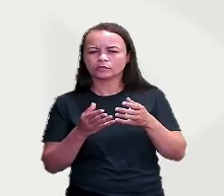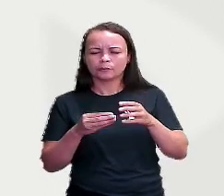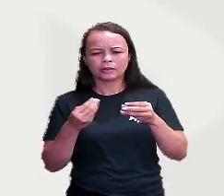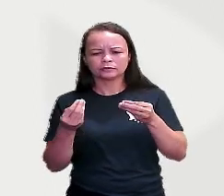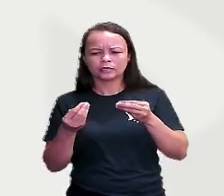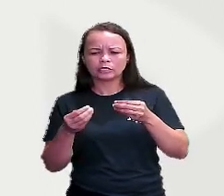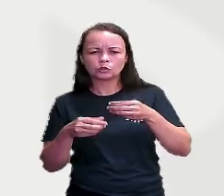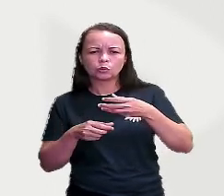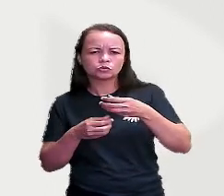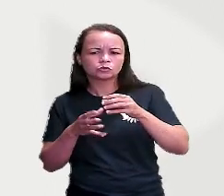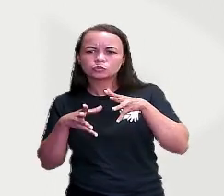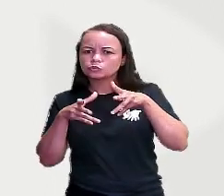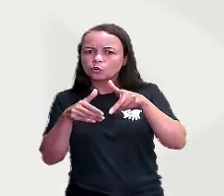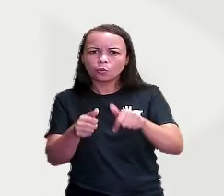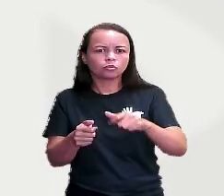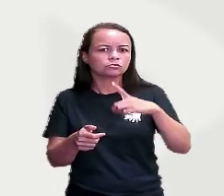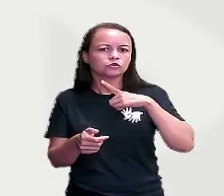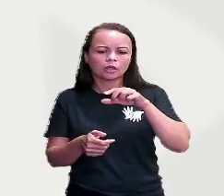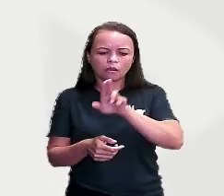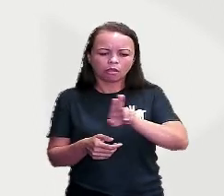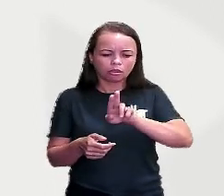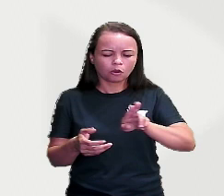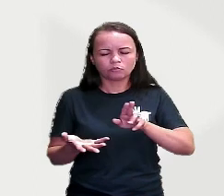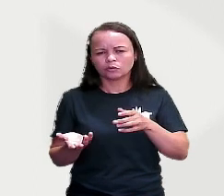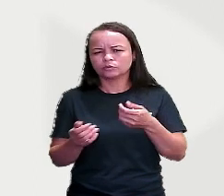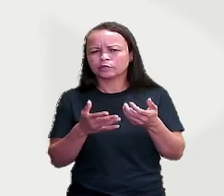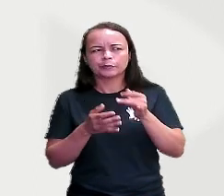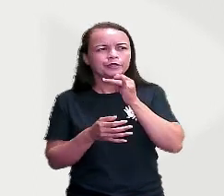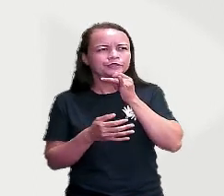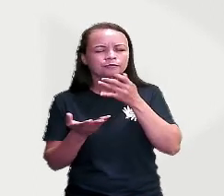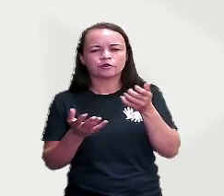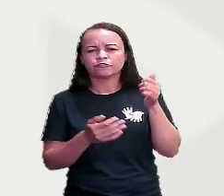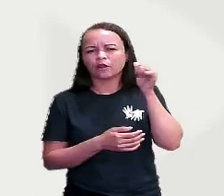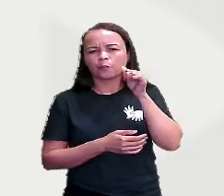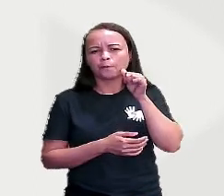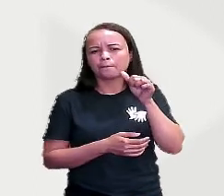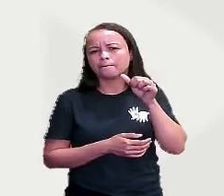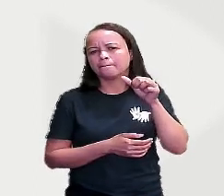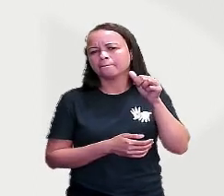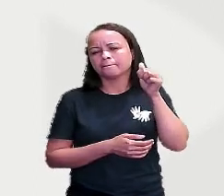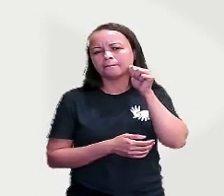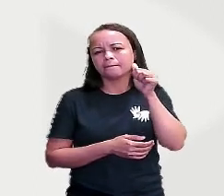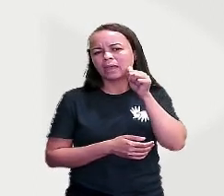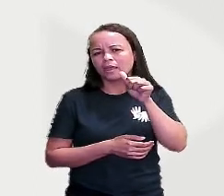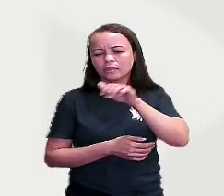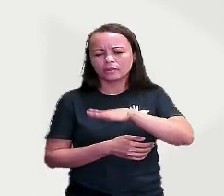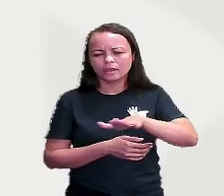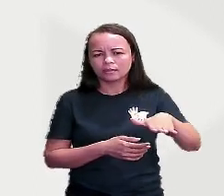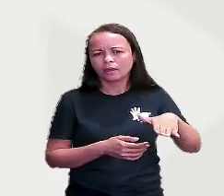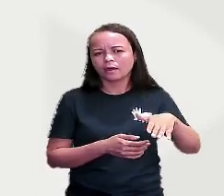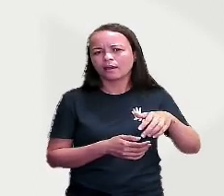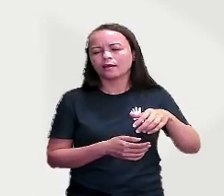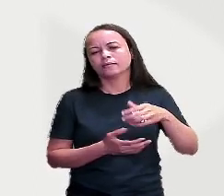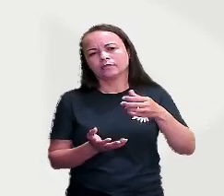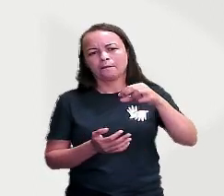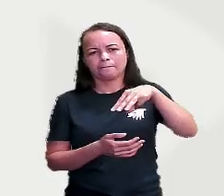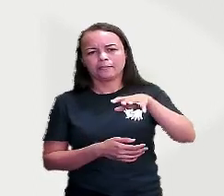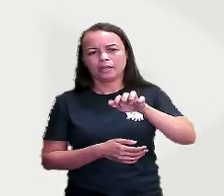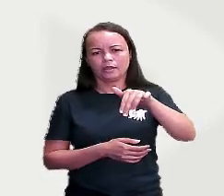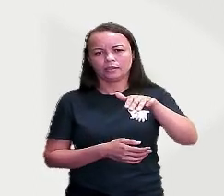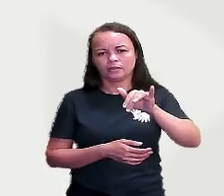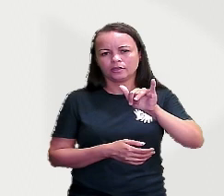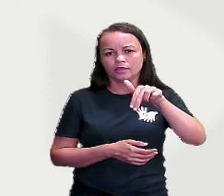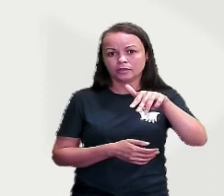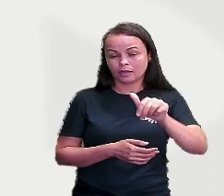de uma única espécie. Por exemplo, quando eu digo menina, menina é um substantivo comum, porque está representando todas as meninas. Agora, se eu digo